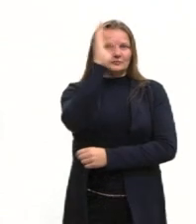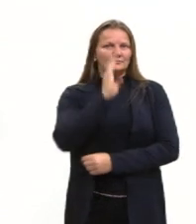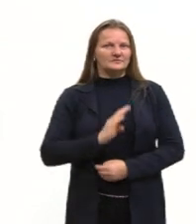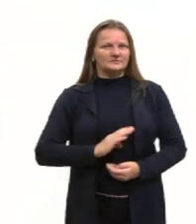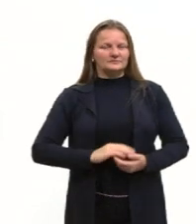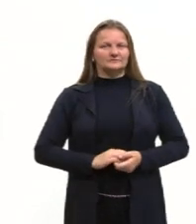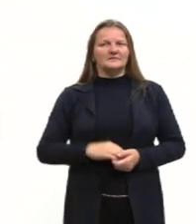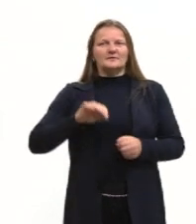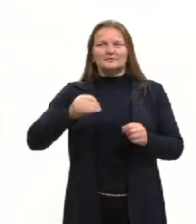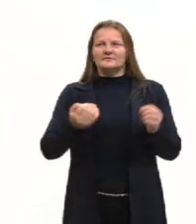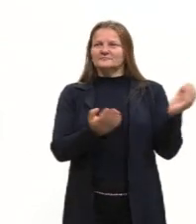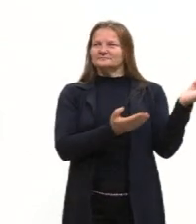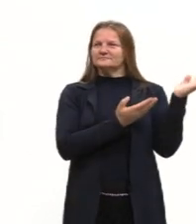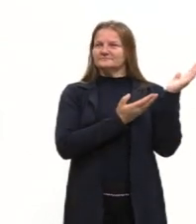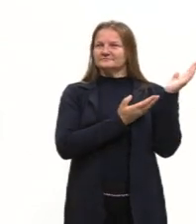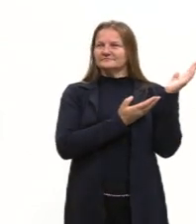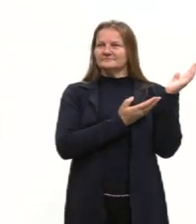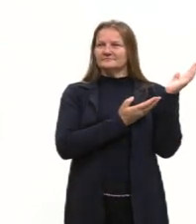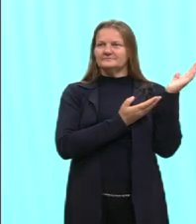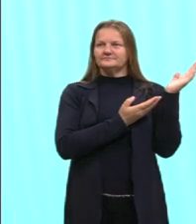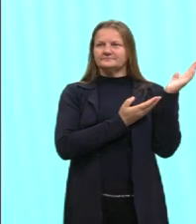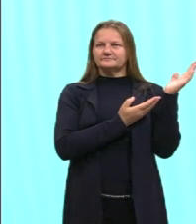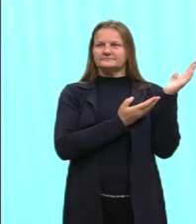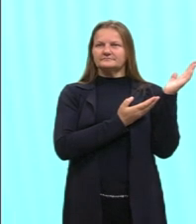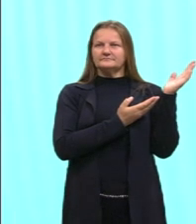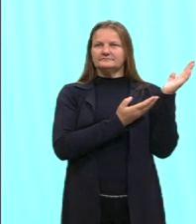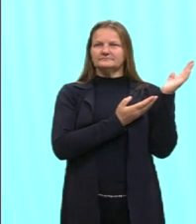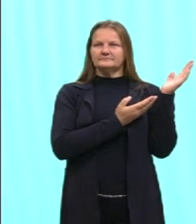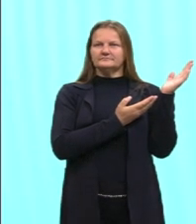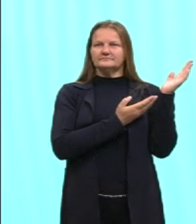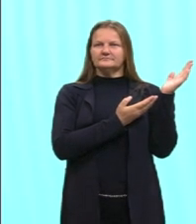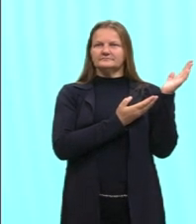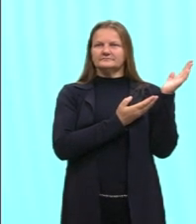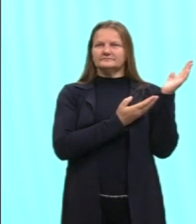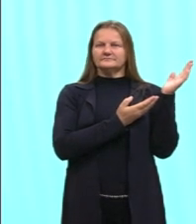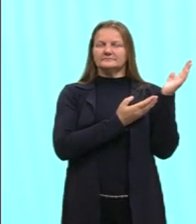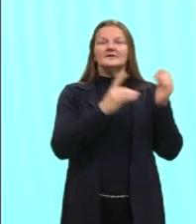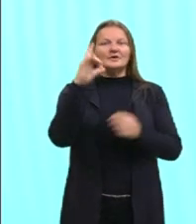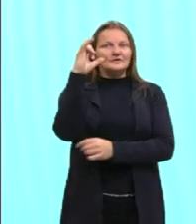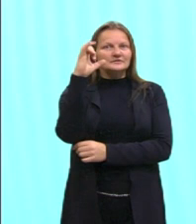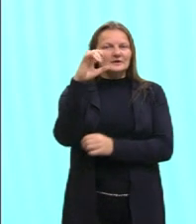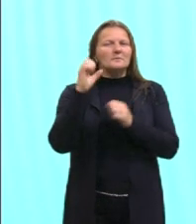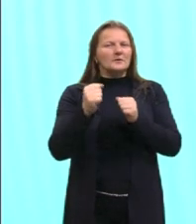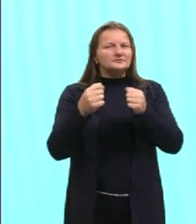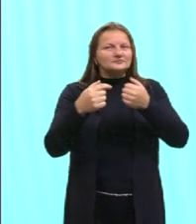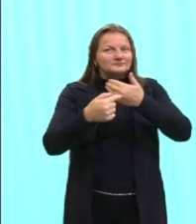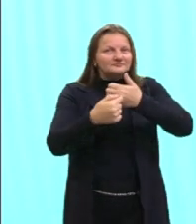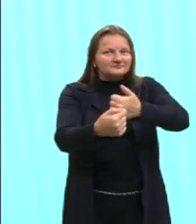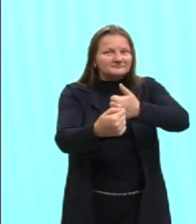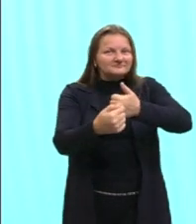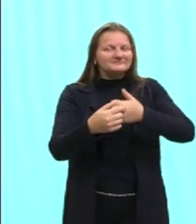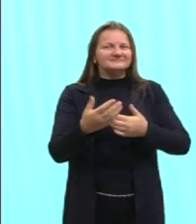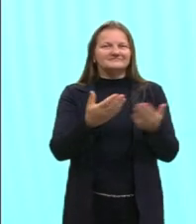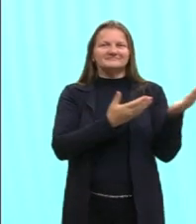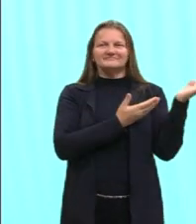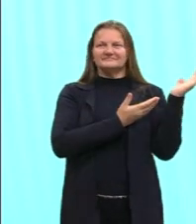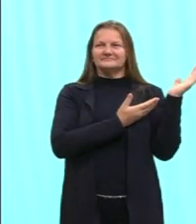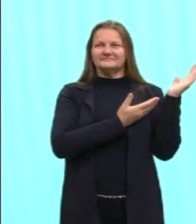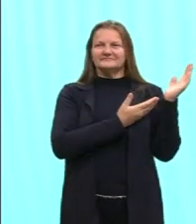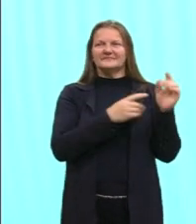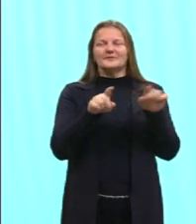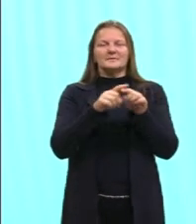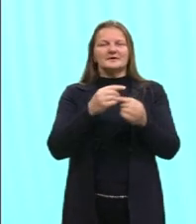Aproveito que o slide está ali para pedir para vocês me seguirem lá no Instagram, arroba proflucaslabella e mandar um abraço aí para minha curadora